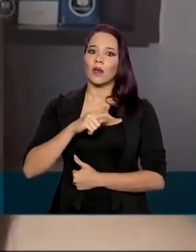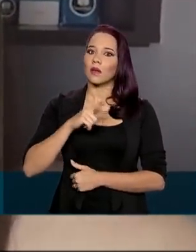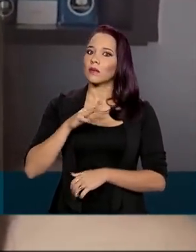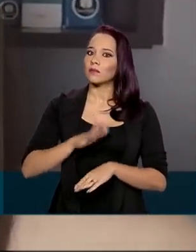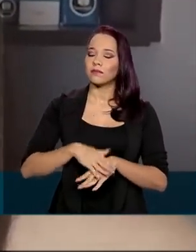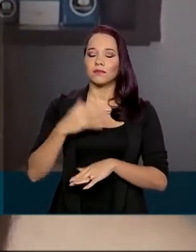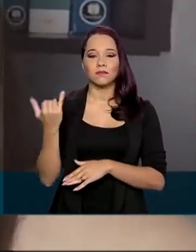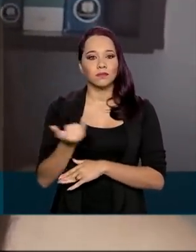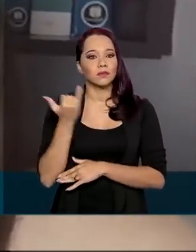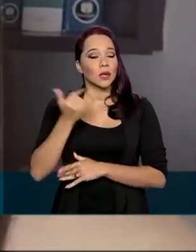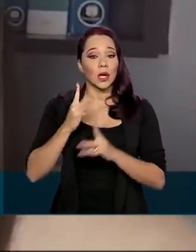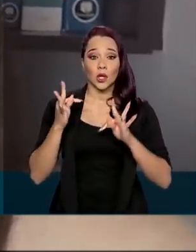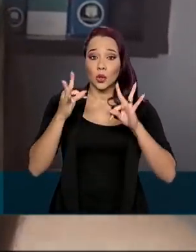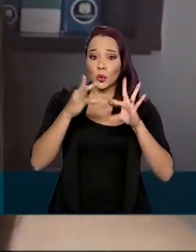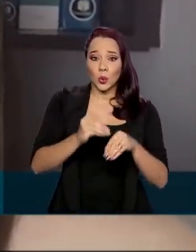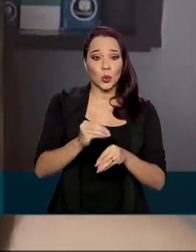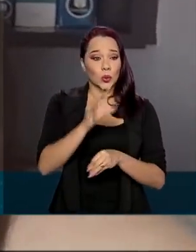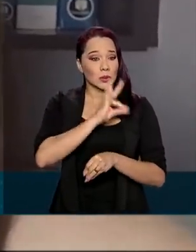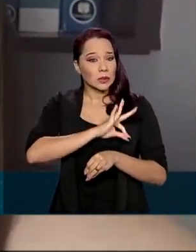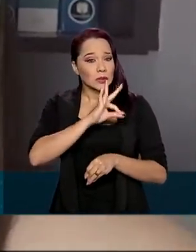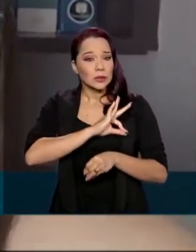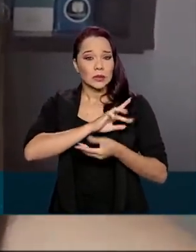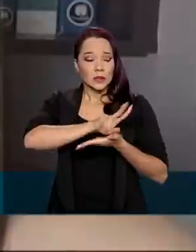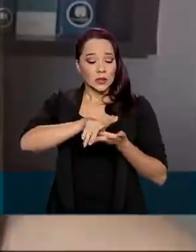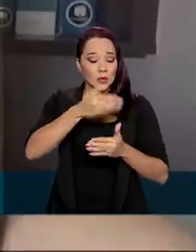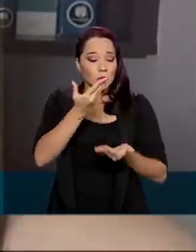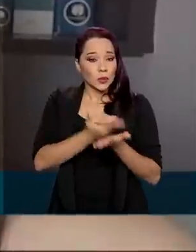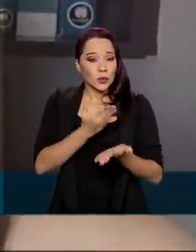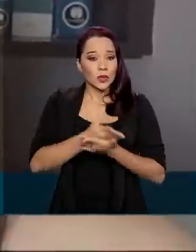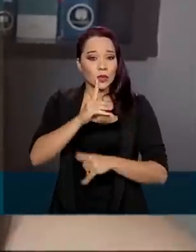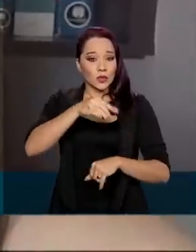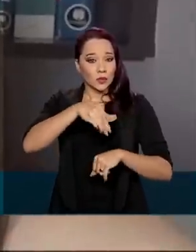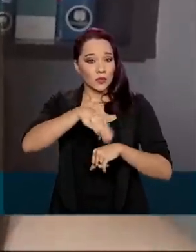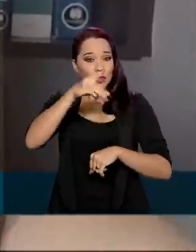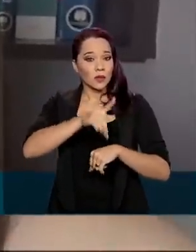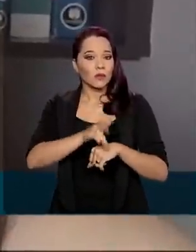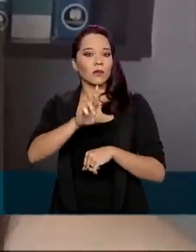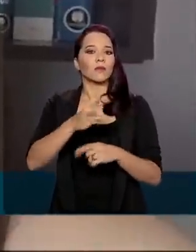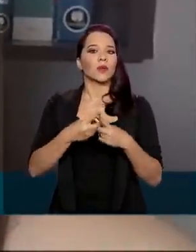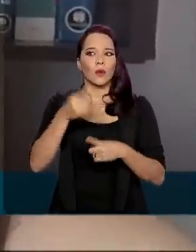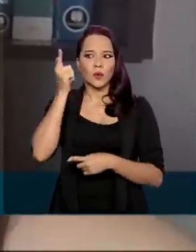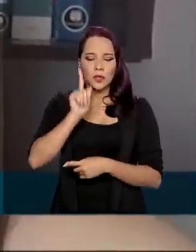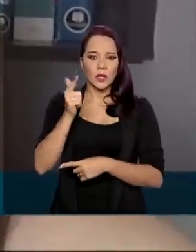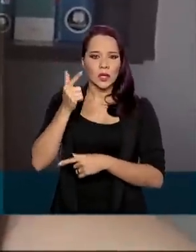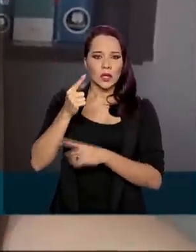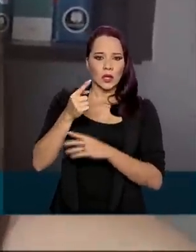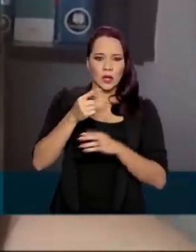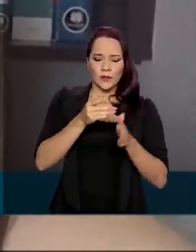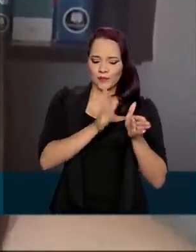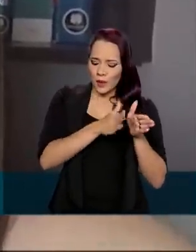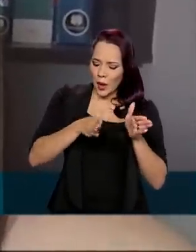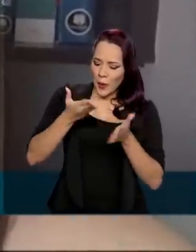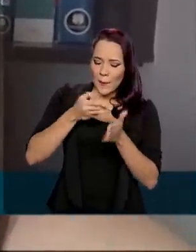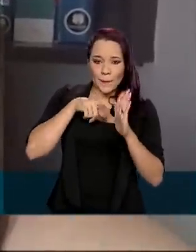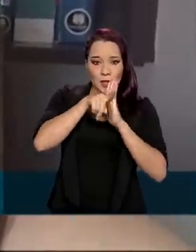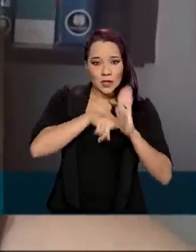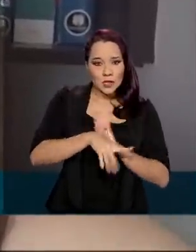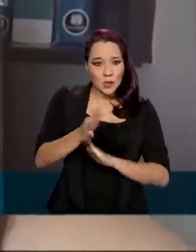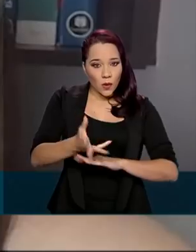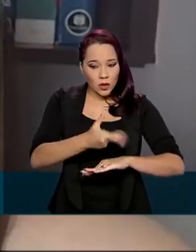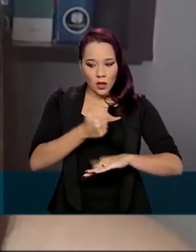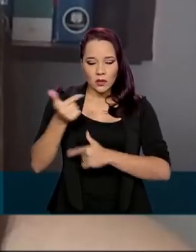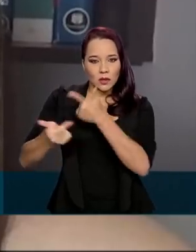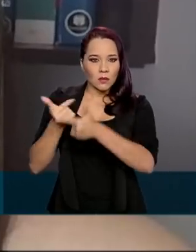maioria, toda a renda de um estudante de doutorado e mestrado. Porque você conseguir manter uma rotina de pesquisa de qualidade e